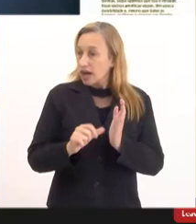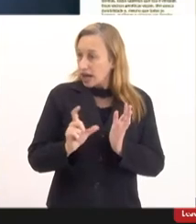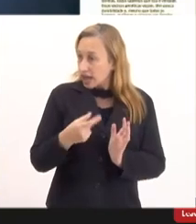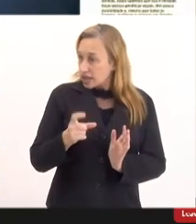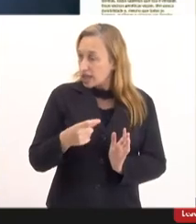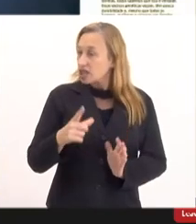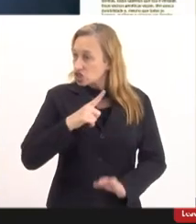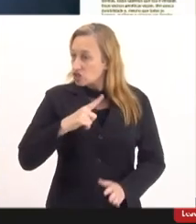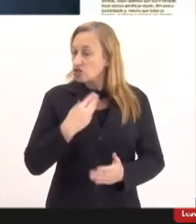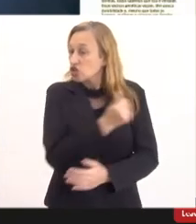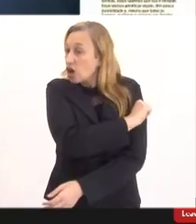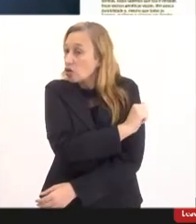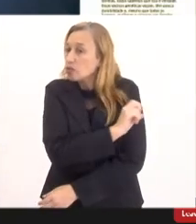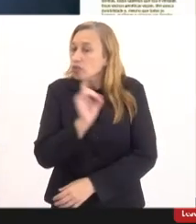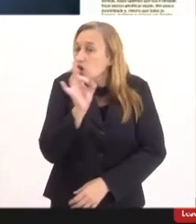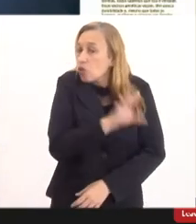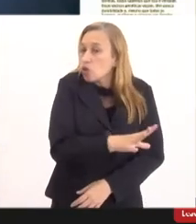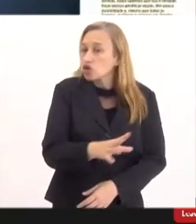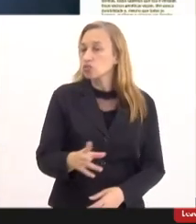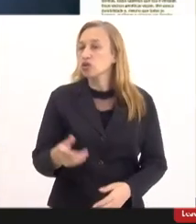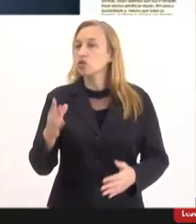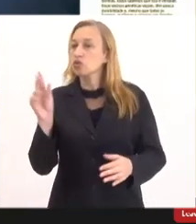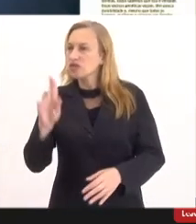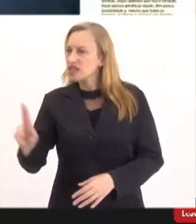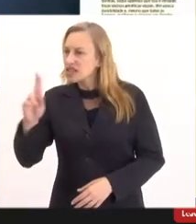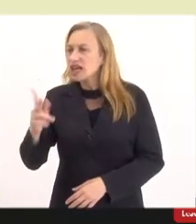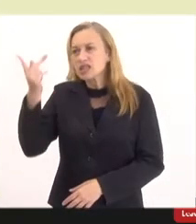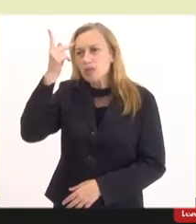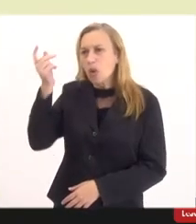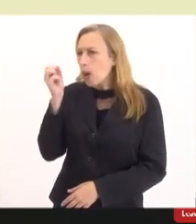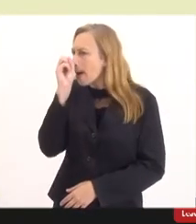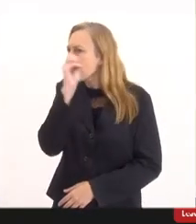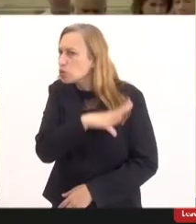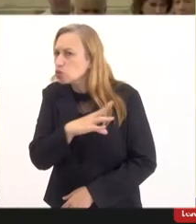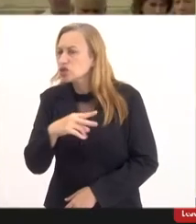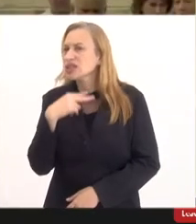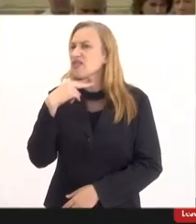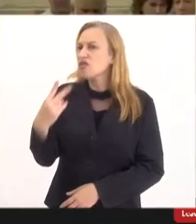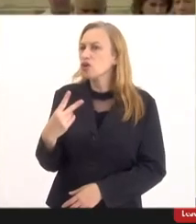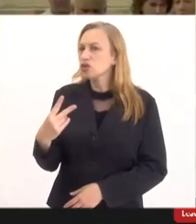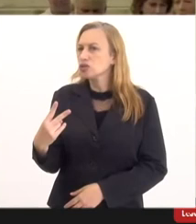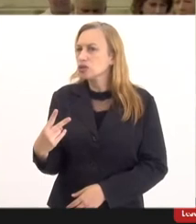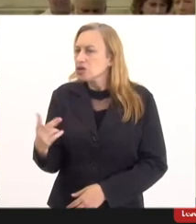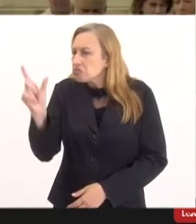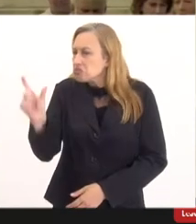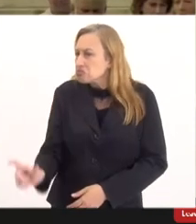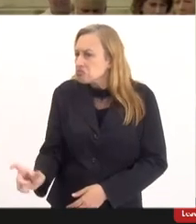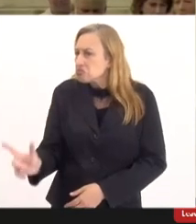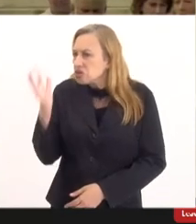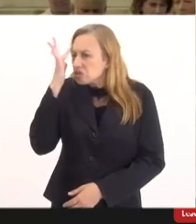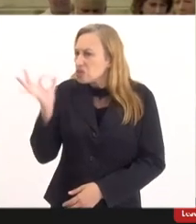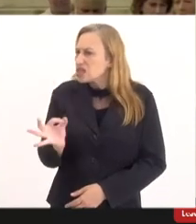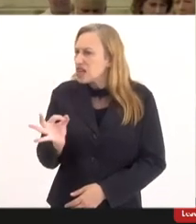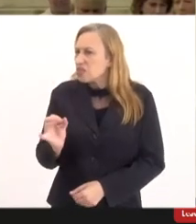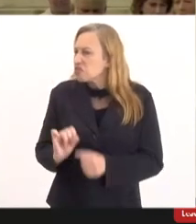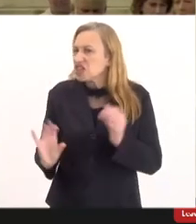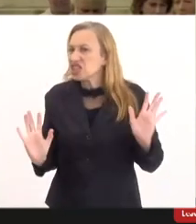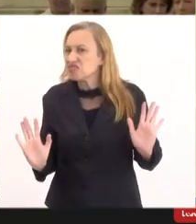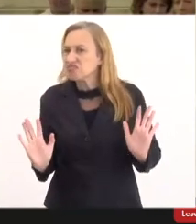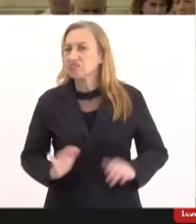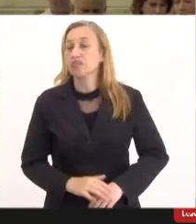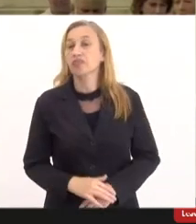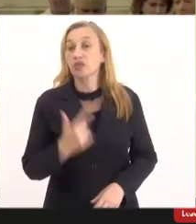a minha última foi da Universidade Federal de São Paulo então isso é um absurdo você dá voz para quem não sabe o que fazer com ela olha aqui